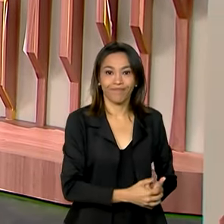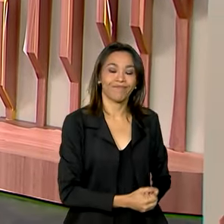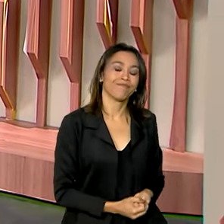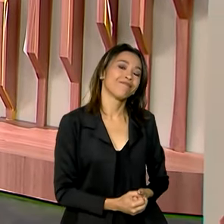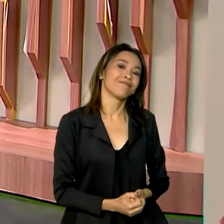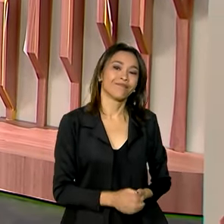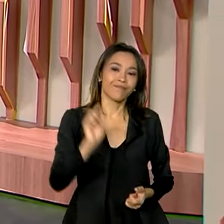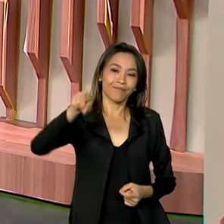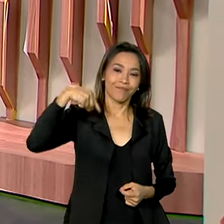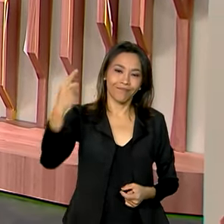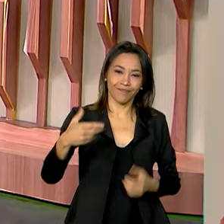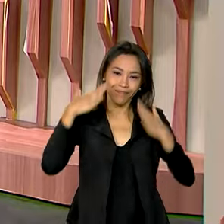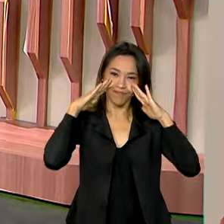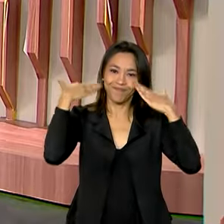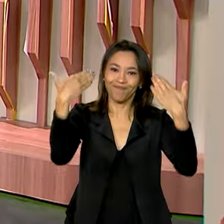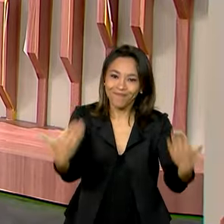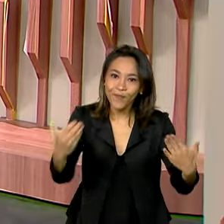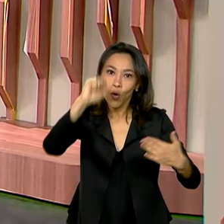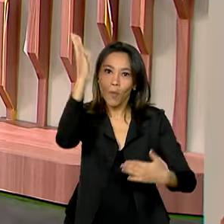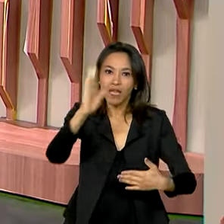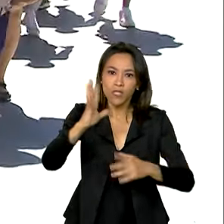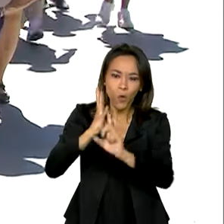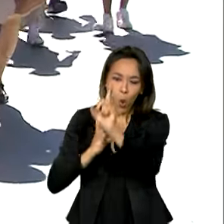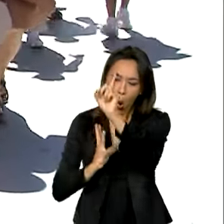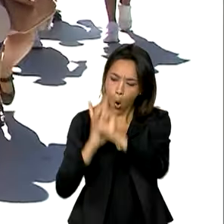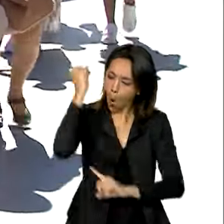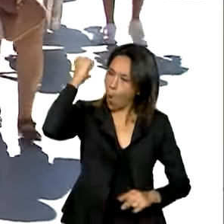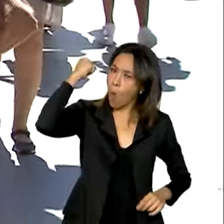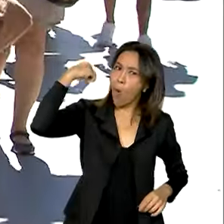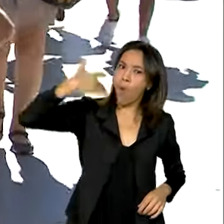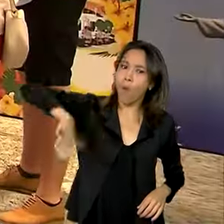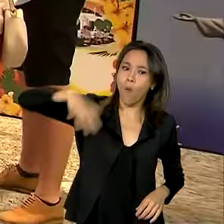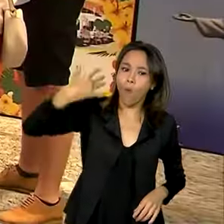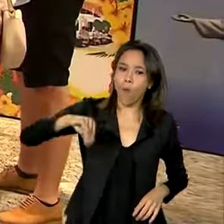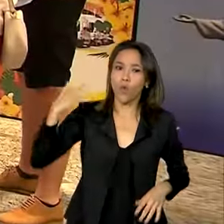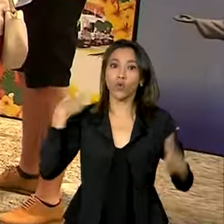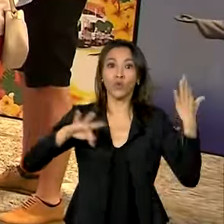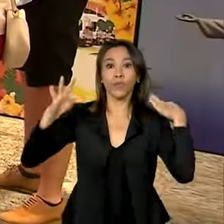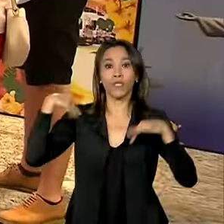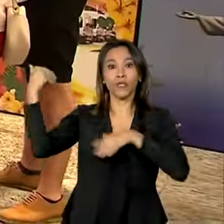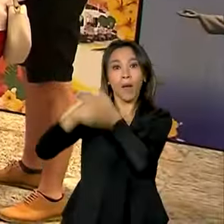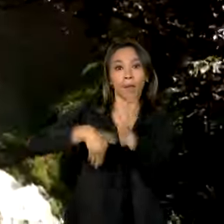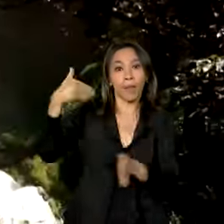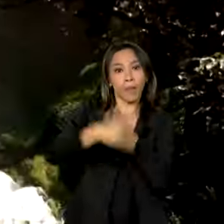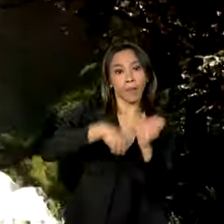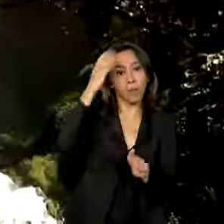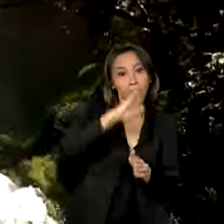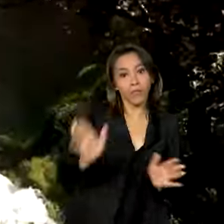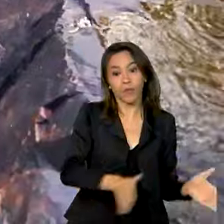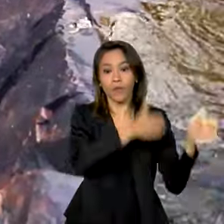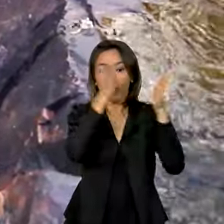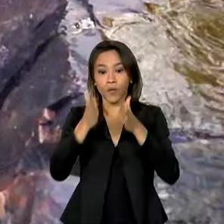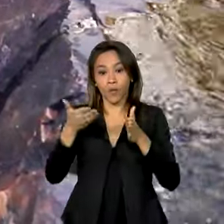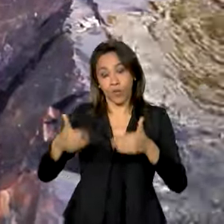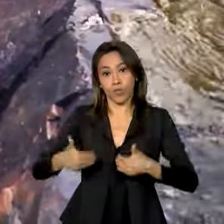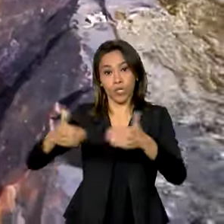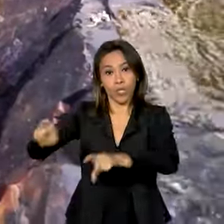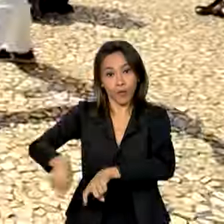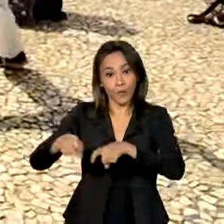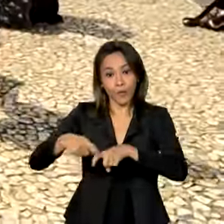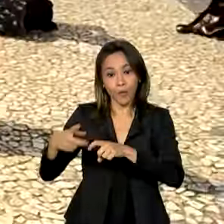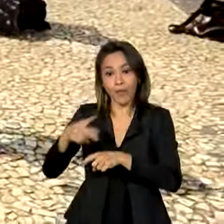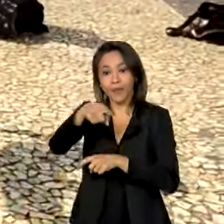No próximo bloco, o Brasil bate recorde de entrada de turistas estrangeiros no país e o Ministério da Cultura anuncia a